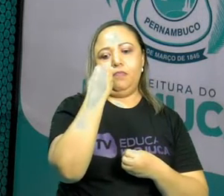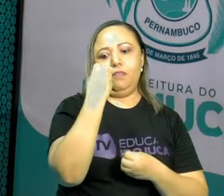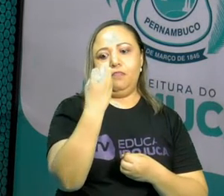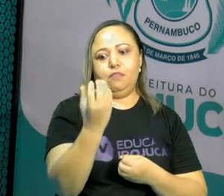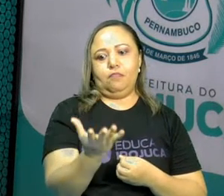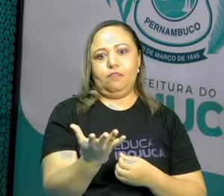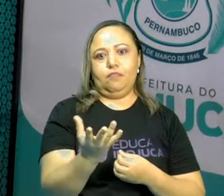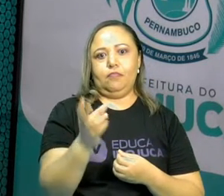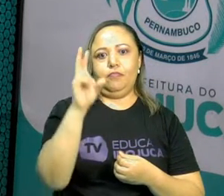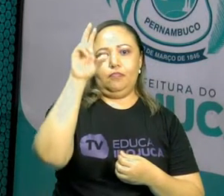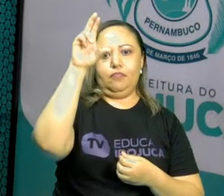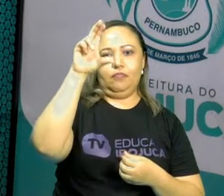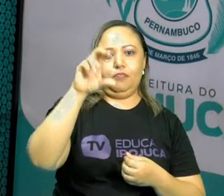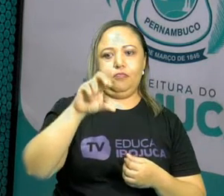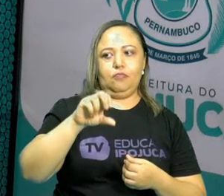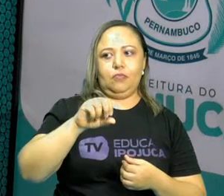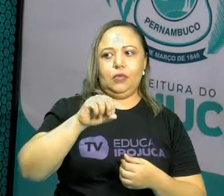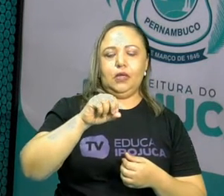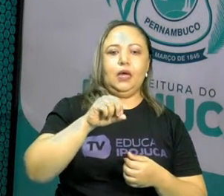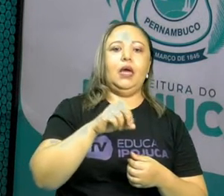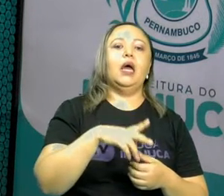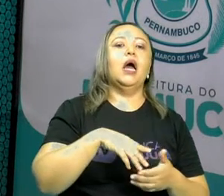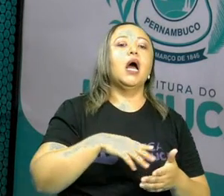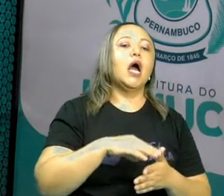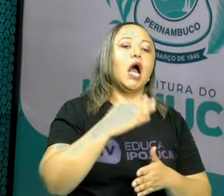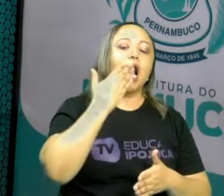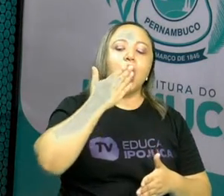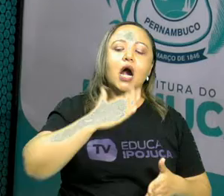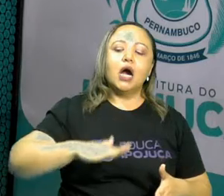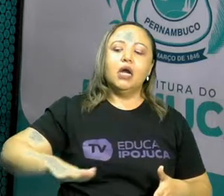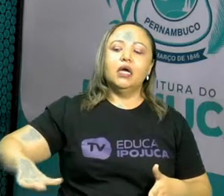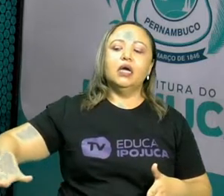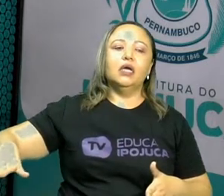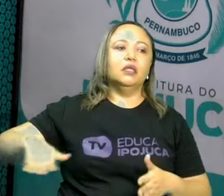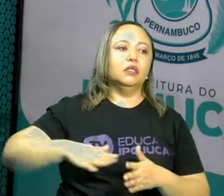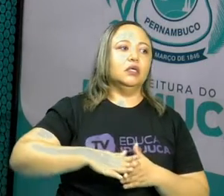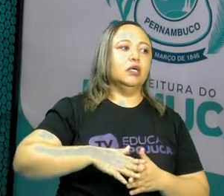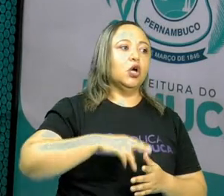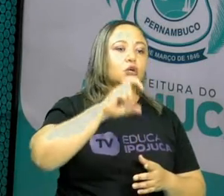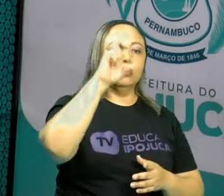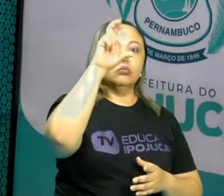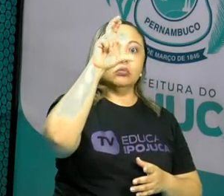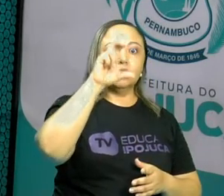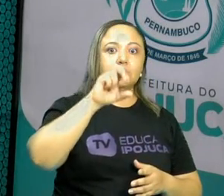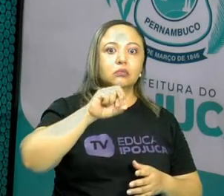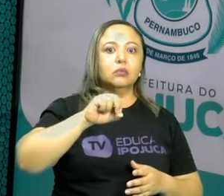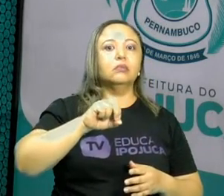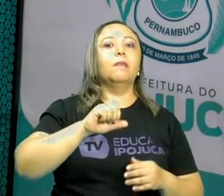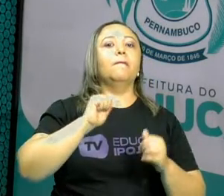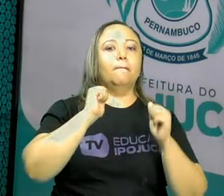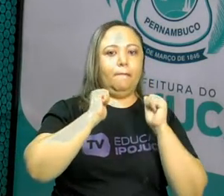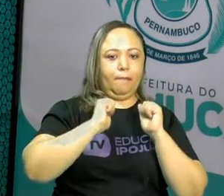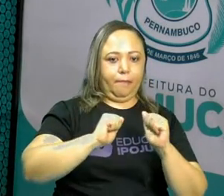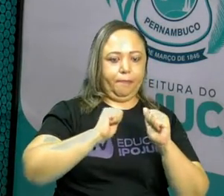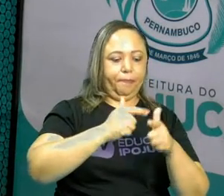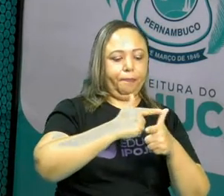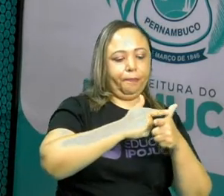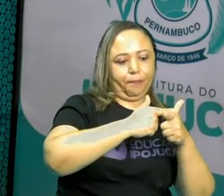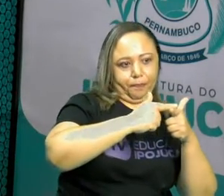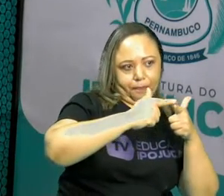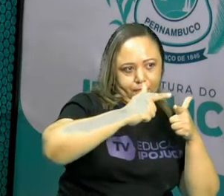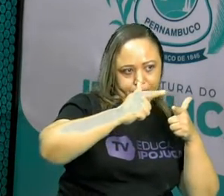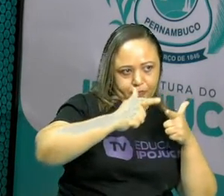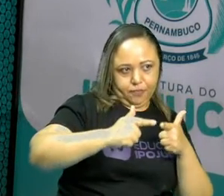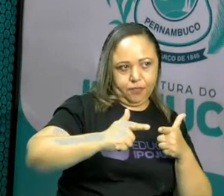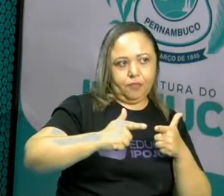E aí, o que é que a gente percebe com isso? A gente percebe que o número 50, ele pode ser dividido, ou